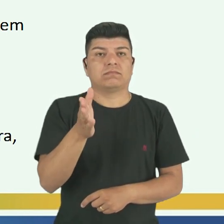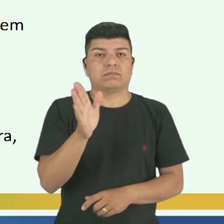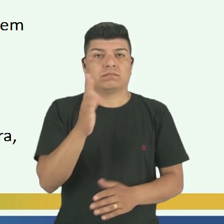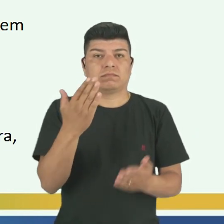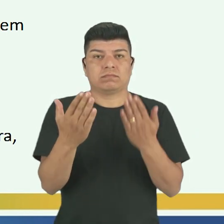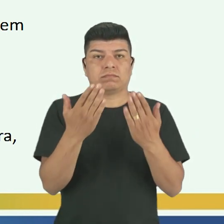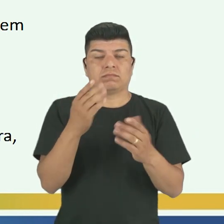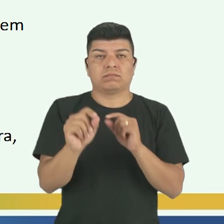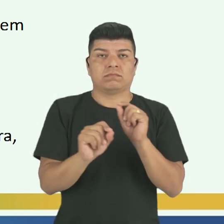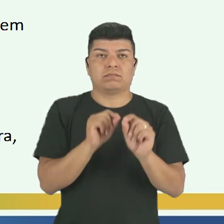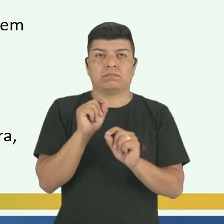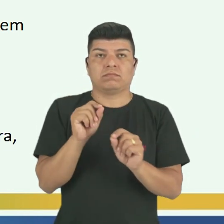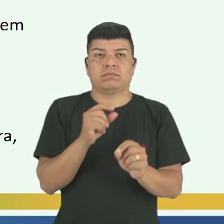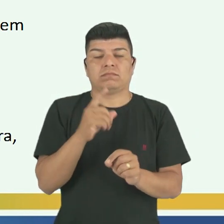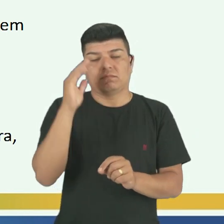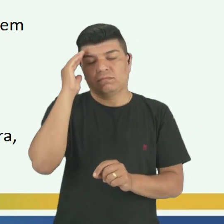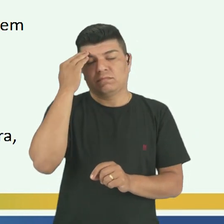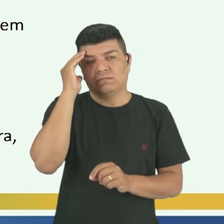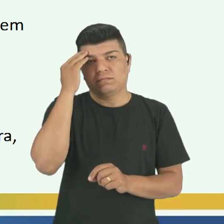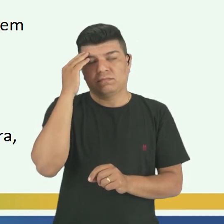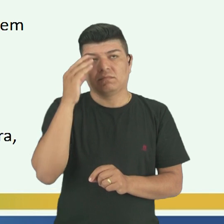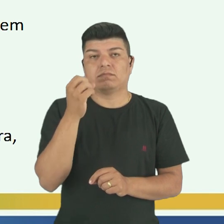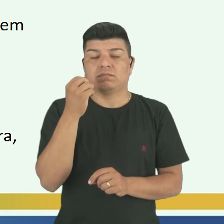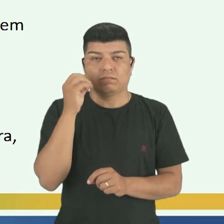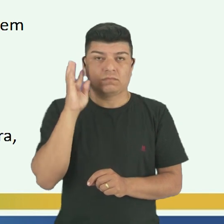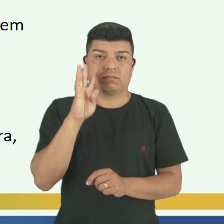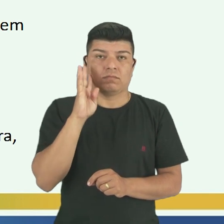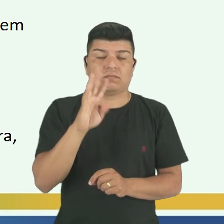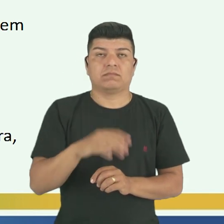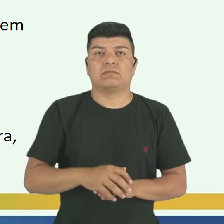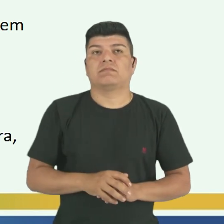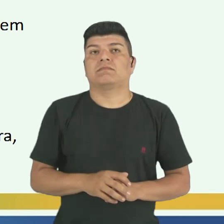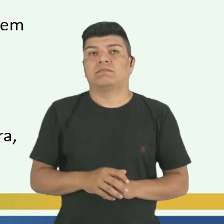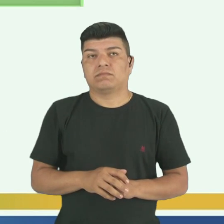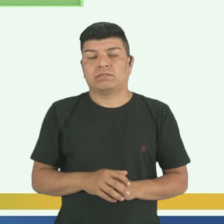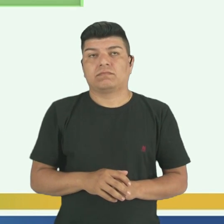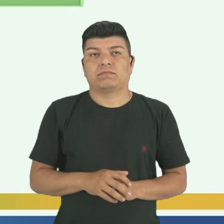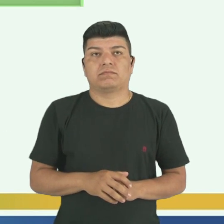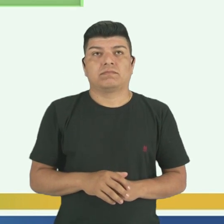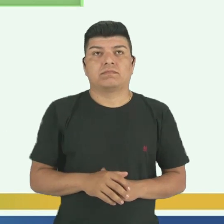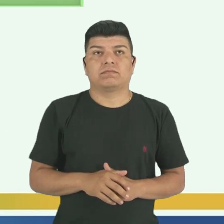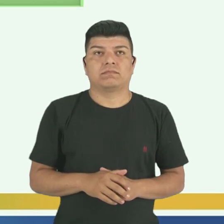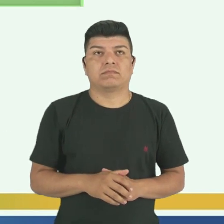comparação para você entender bem bacana, tá bom? Vamos lá?